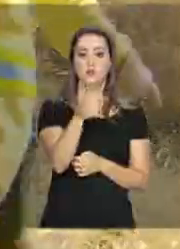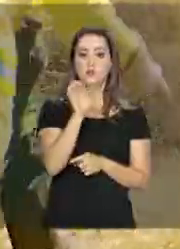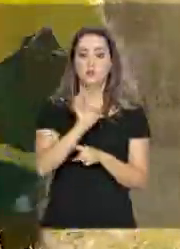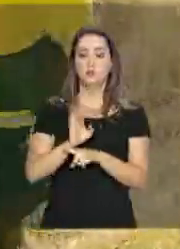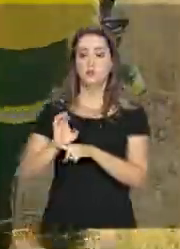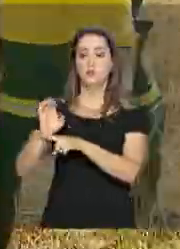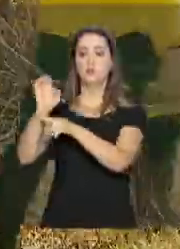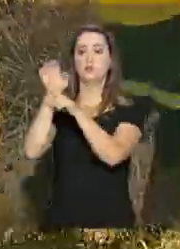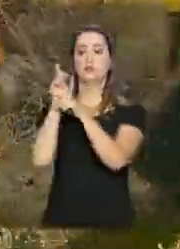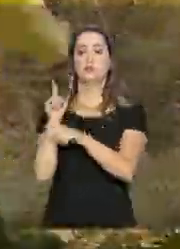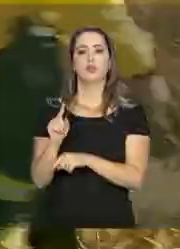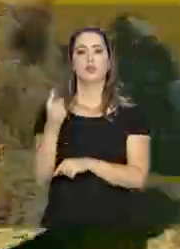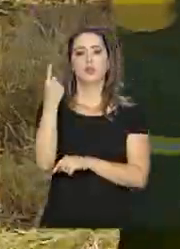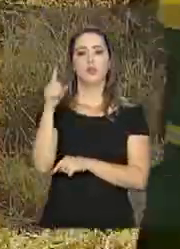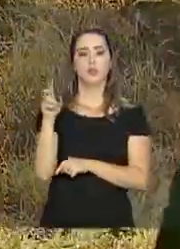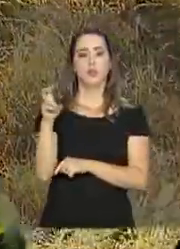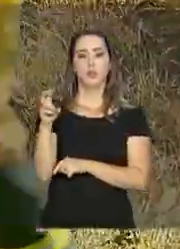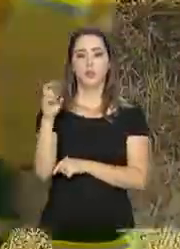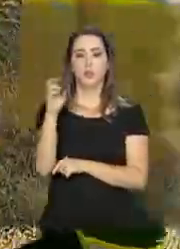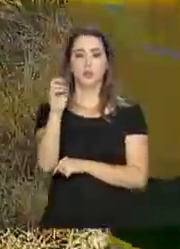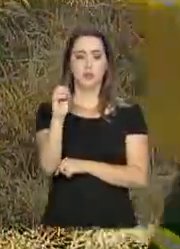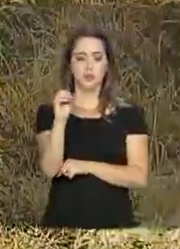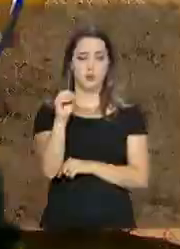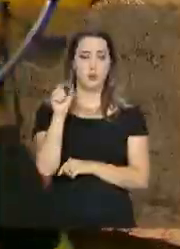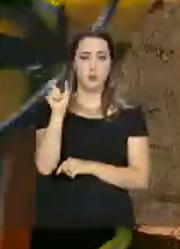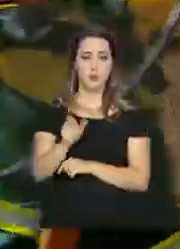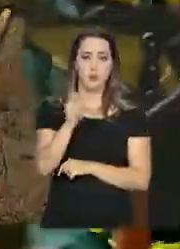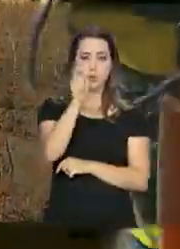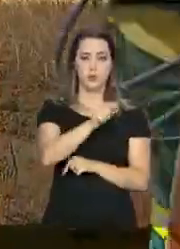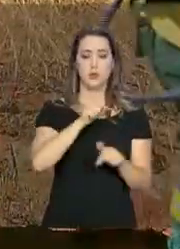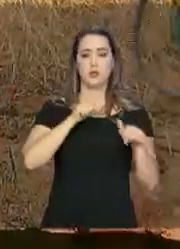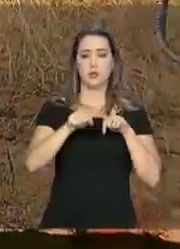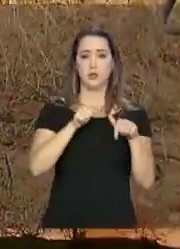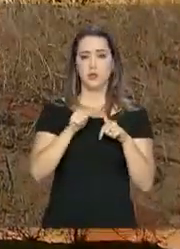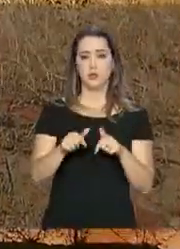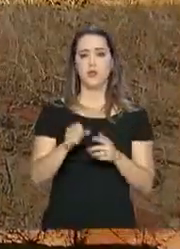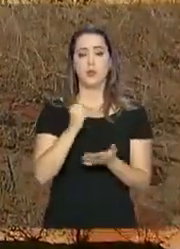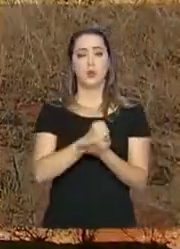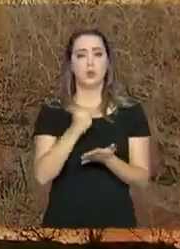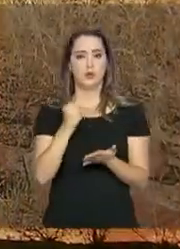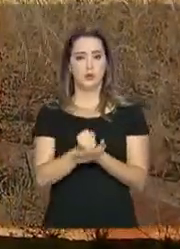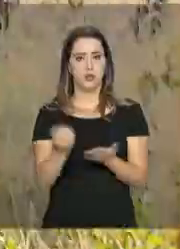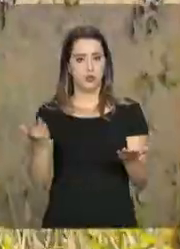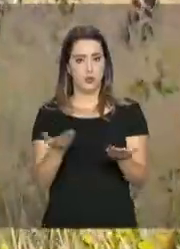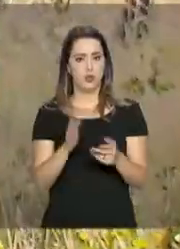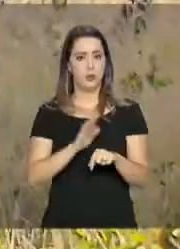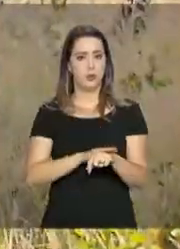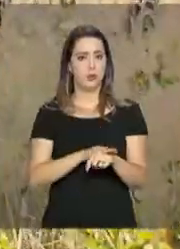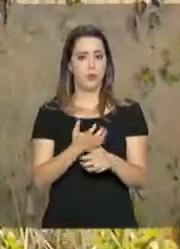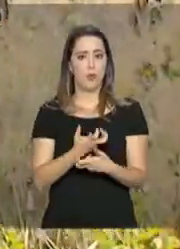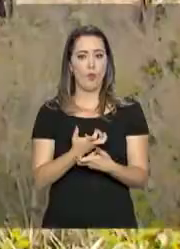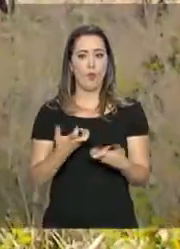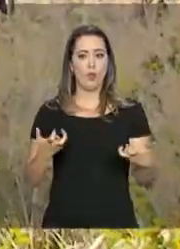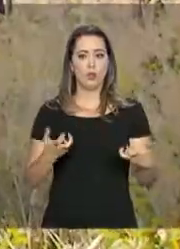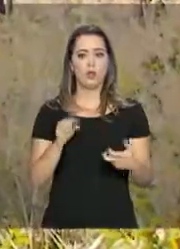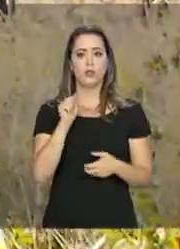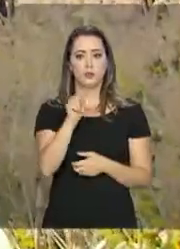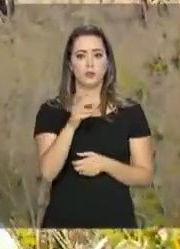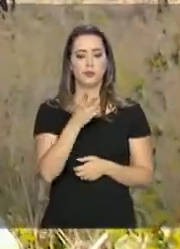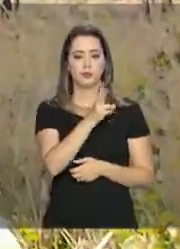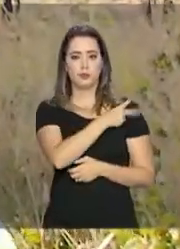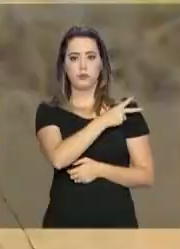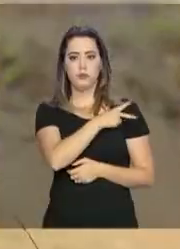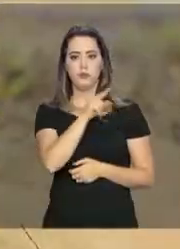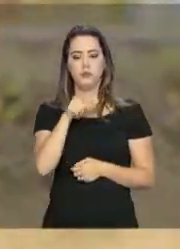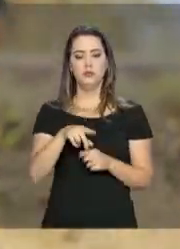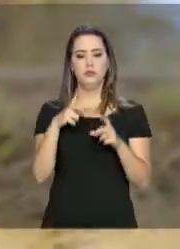e conta com 1.550 brigadistas contratados para o período de seca. O André é o chefe do Esquadrão de